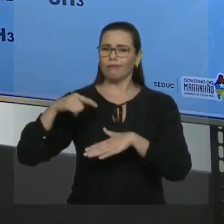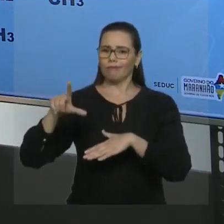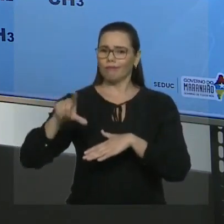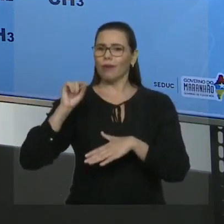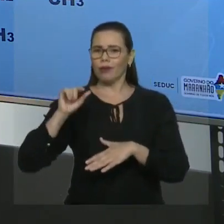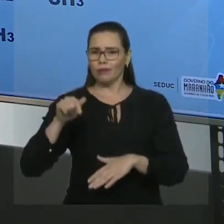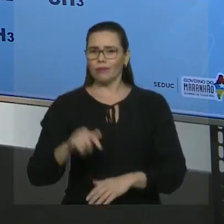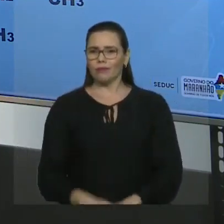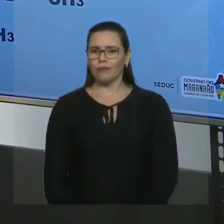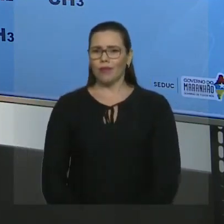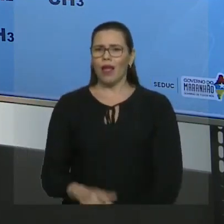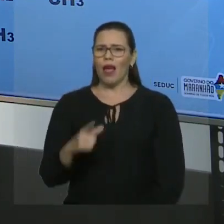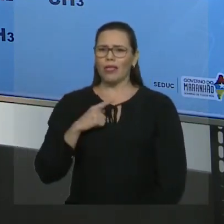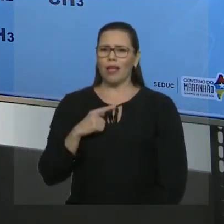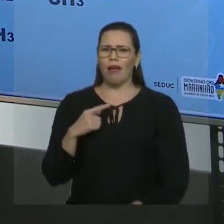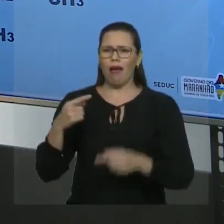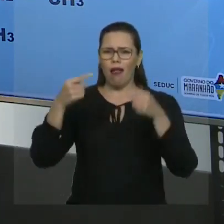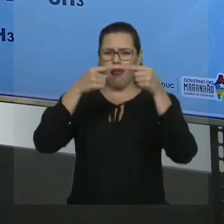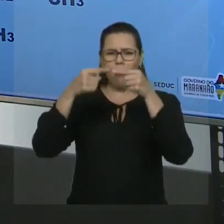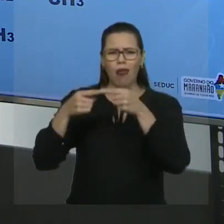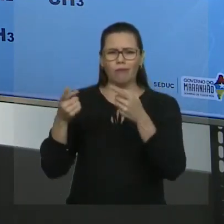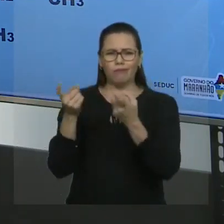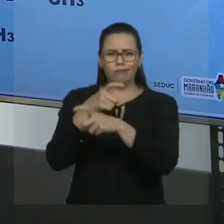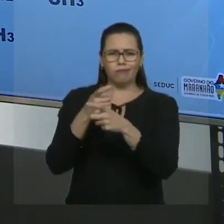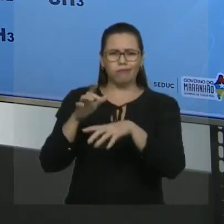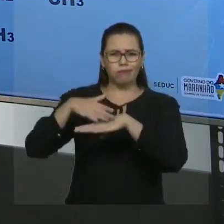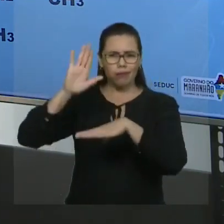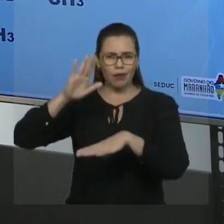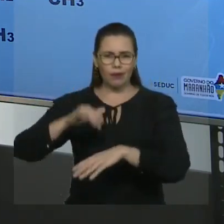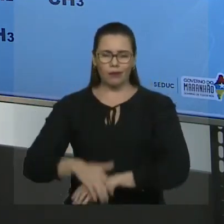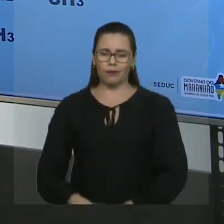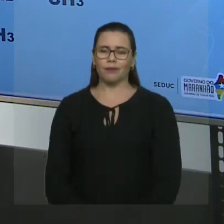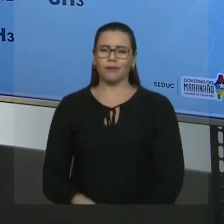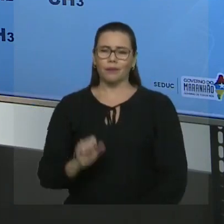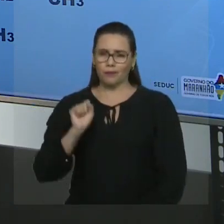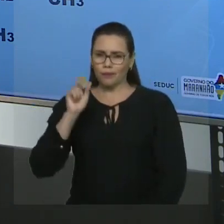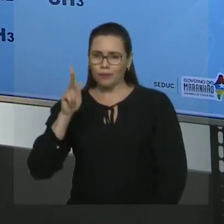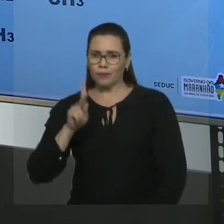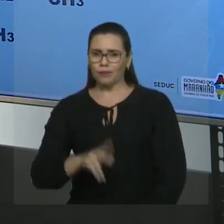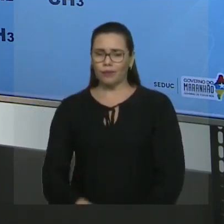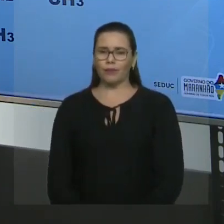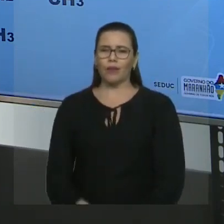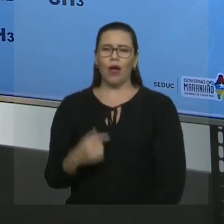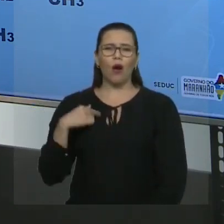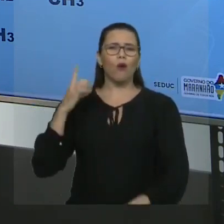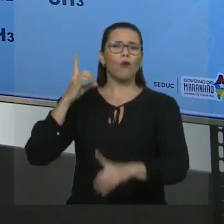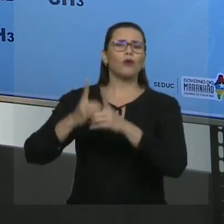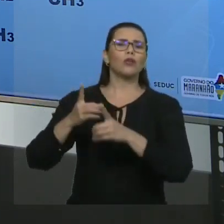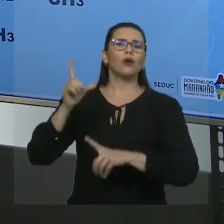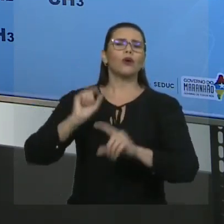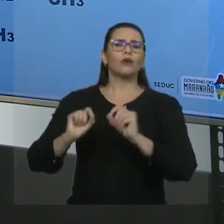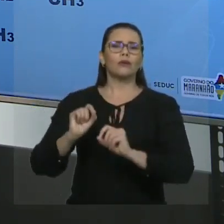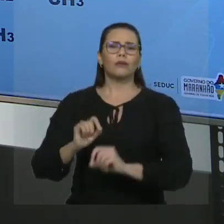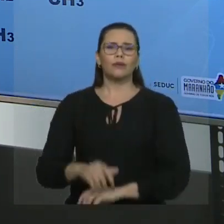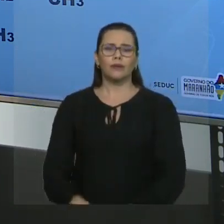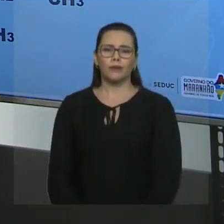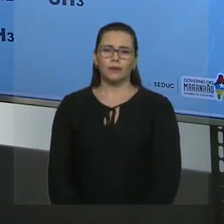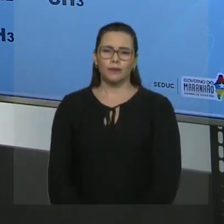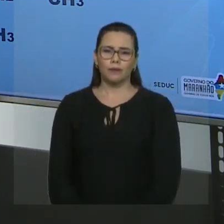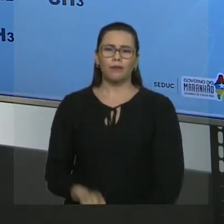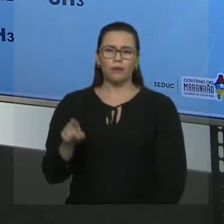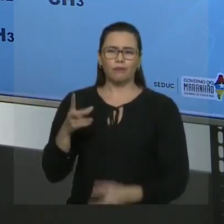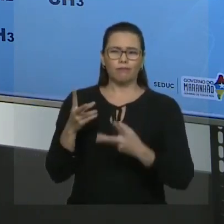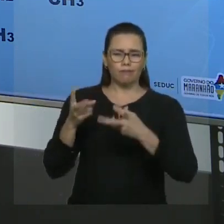Então, perceba que na hora que eu achei a cadeia principal, que é a nossa primeira regra, eu localizei na mesma hora as ramificações ligadas a ela. Você que a